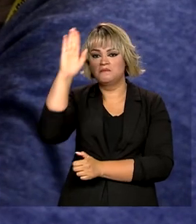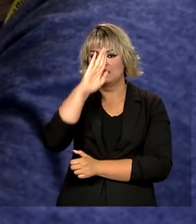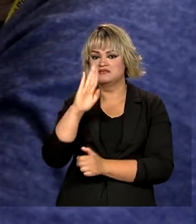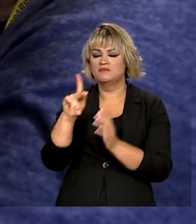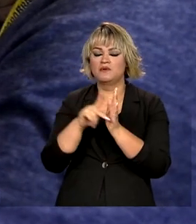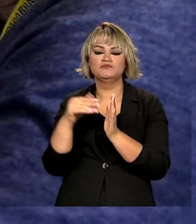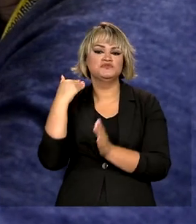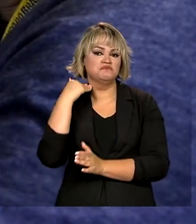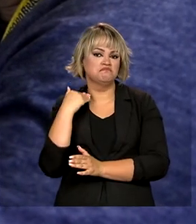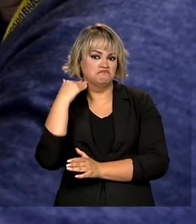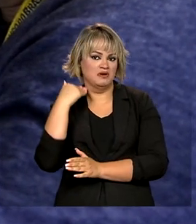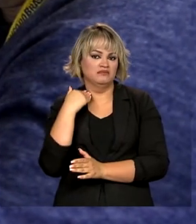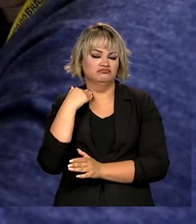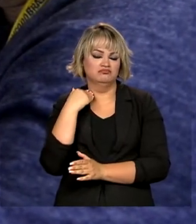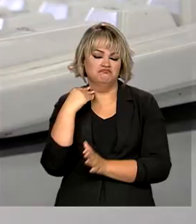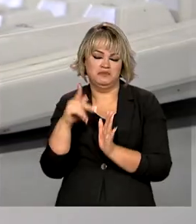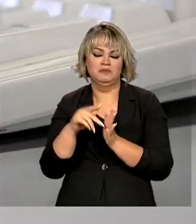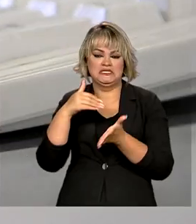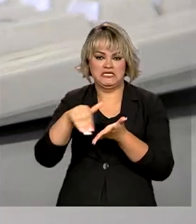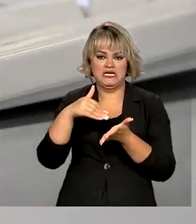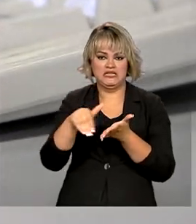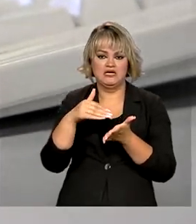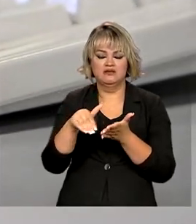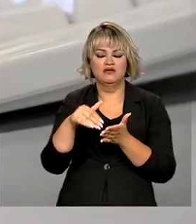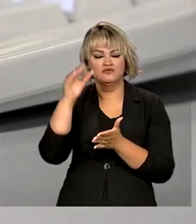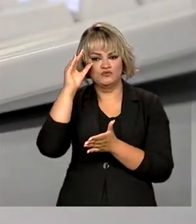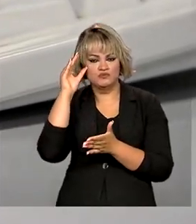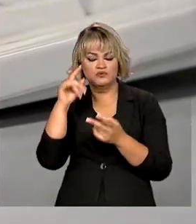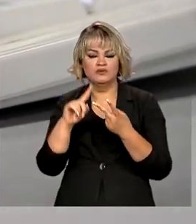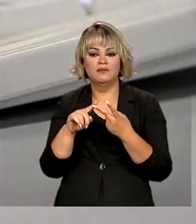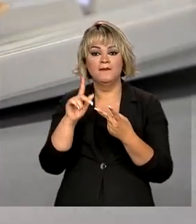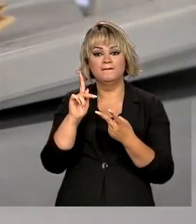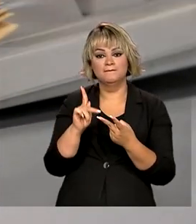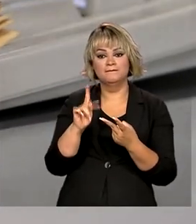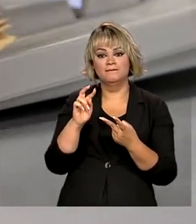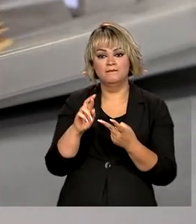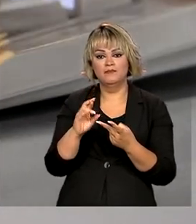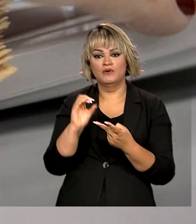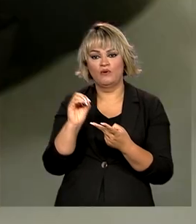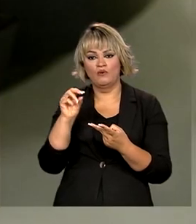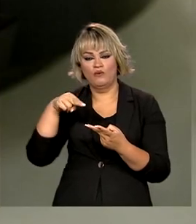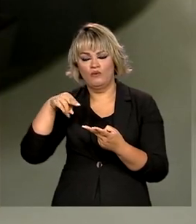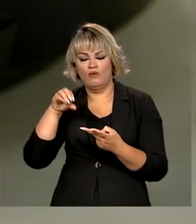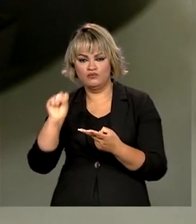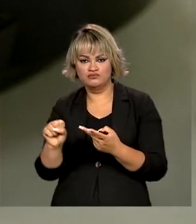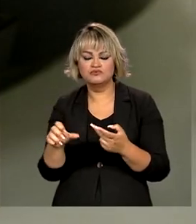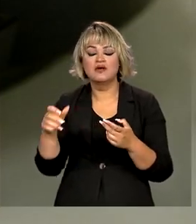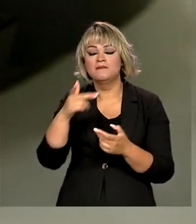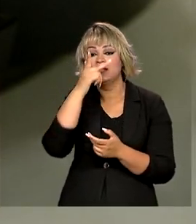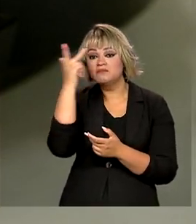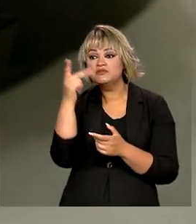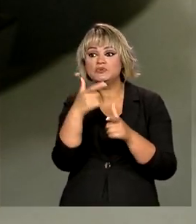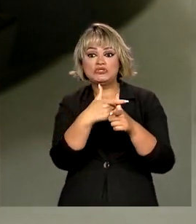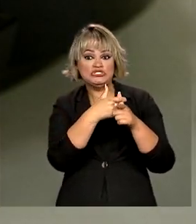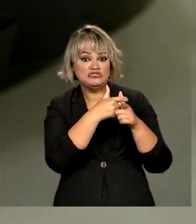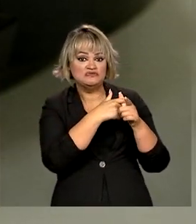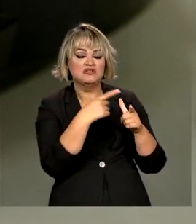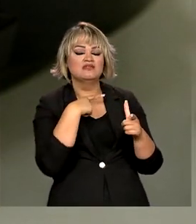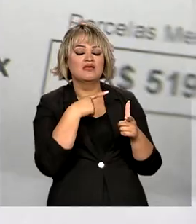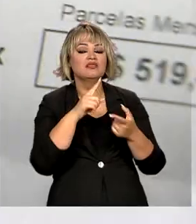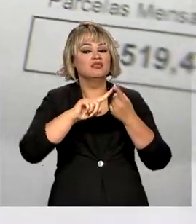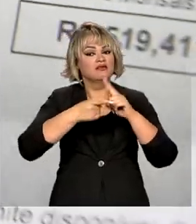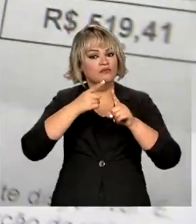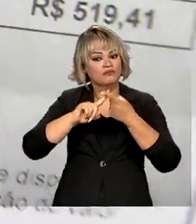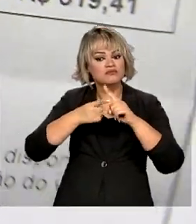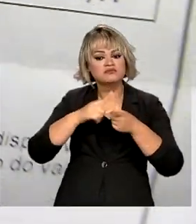de Bancos, da Secretaria Nacional do Consumidor e dos PROCONS oferece a oportunidade para que consumidores renegociem